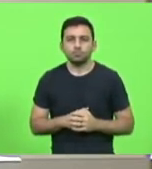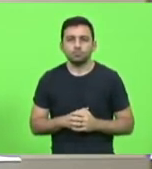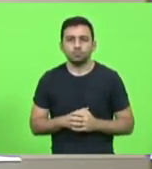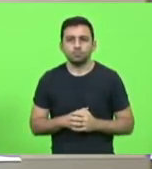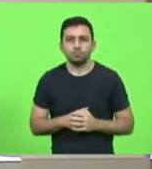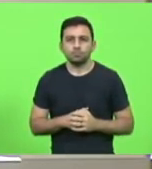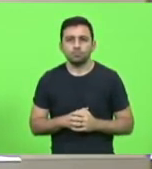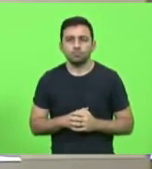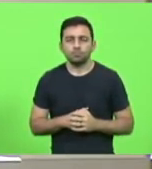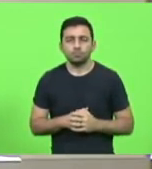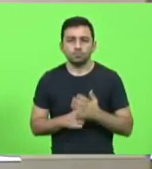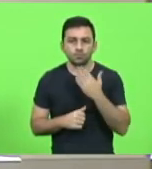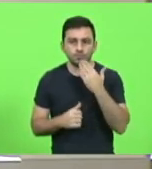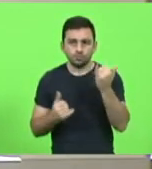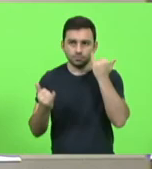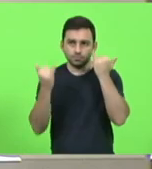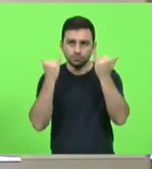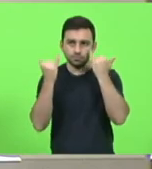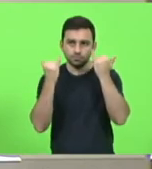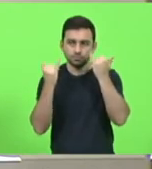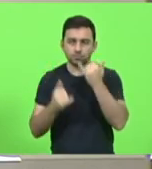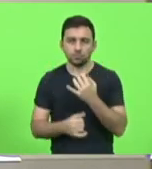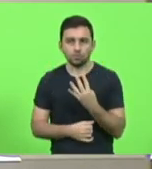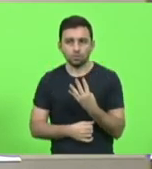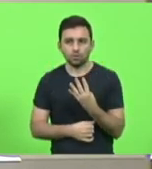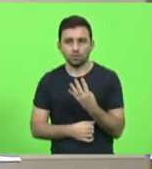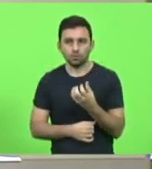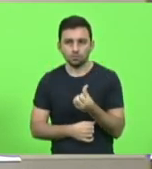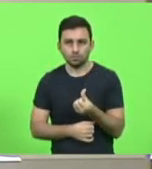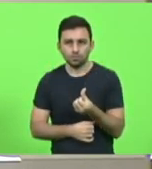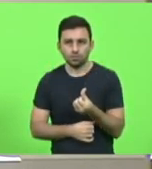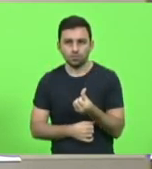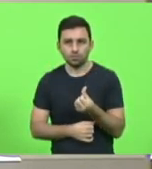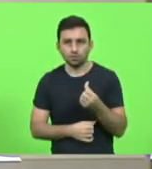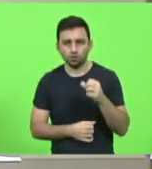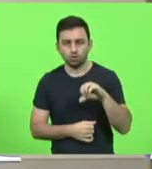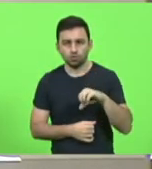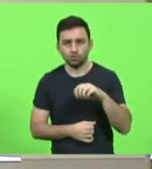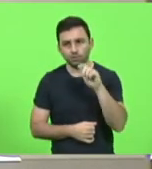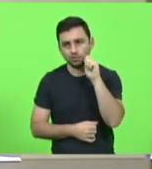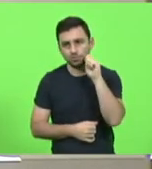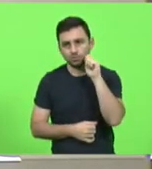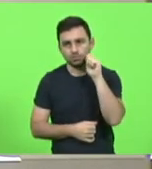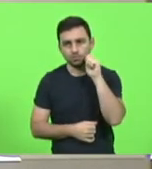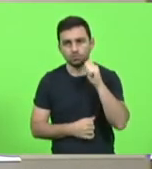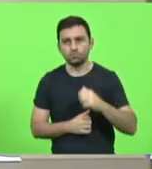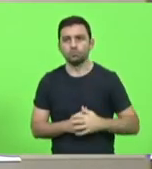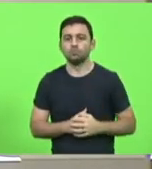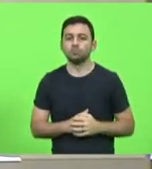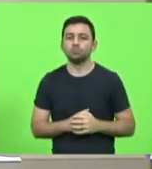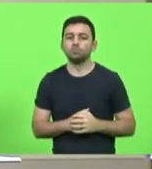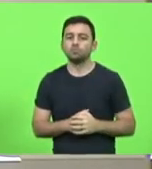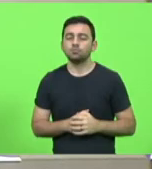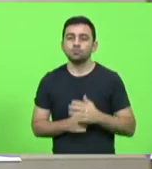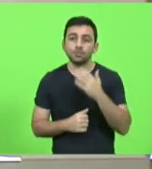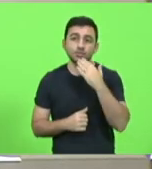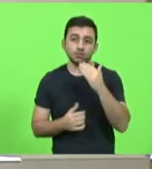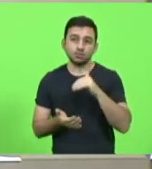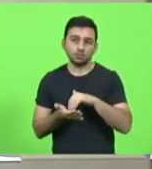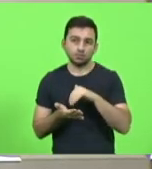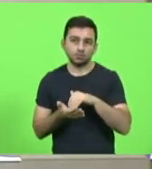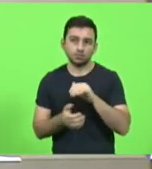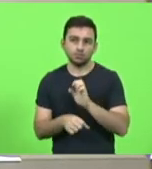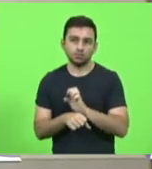pedido de informação, pedido de informação 469, deputada Ana Campagnolo, solicitando ao secretário de Estado da